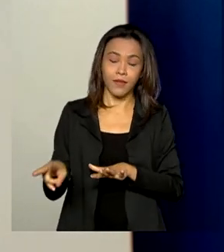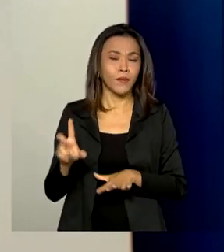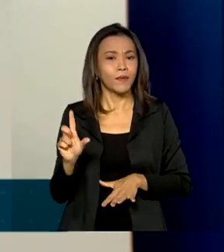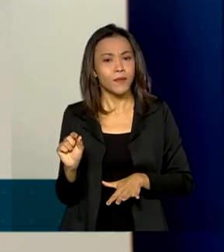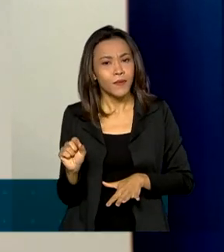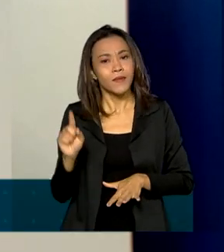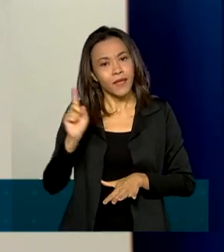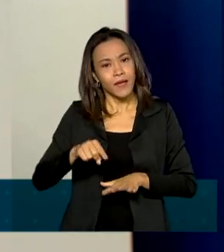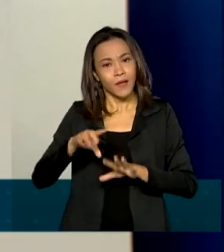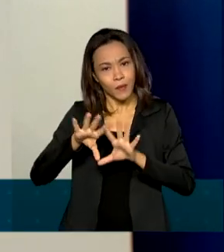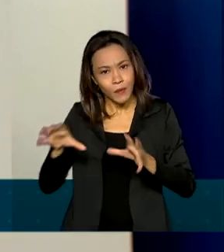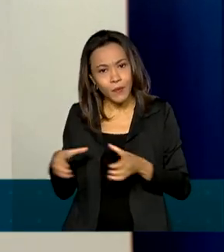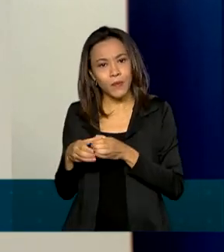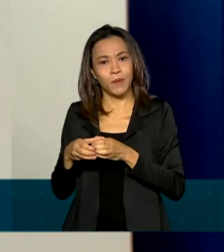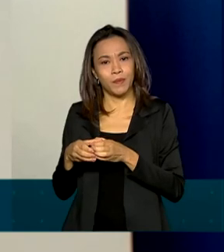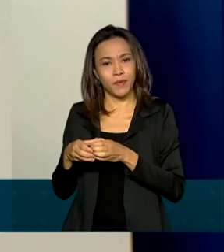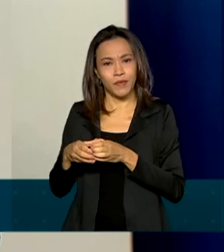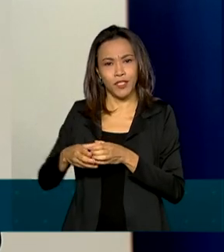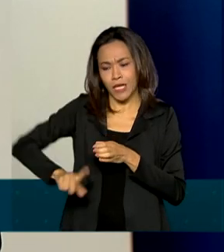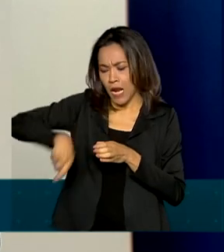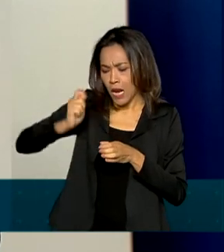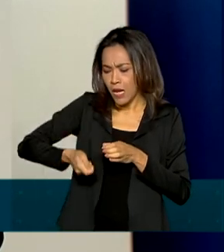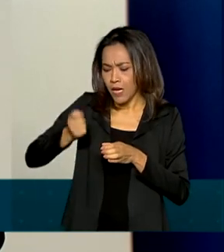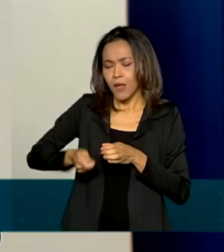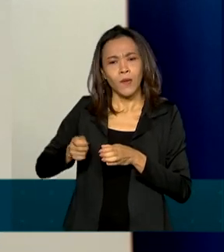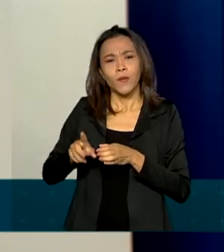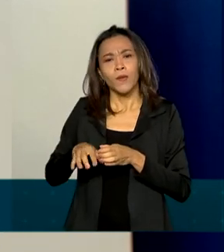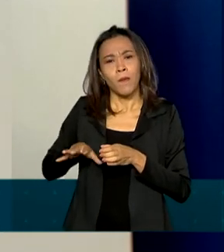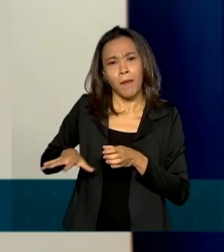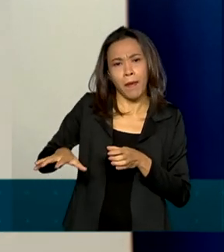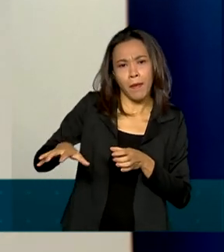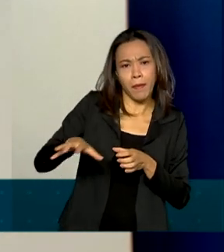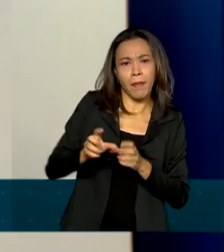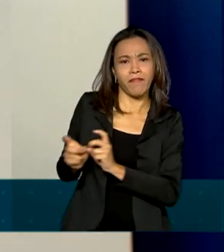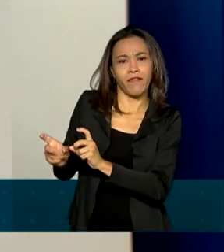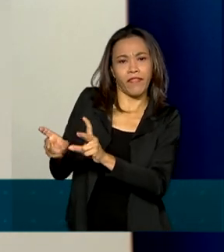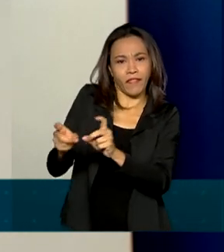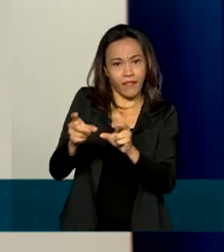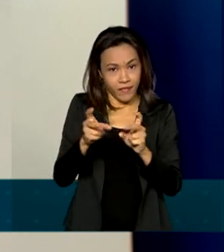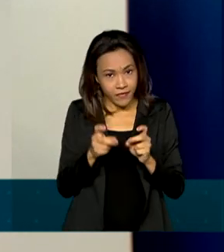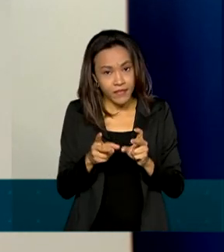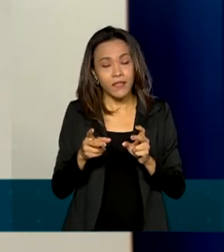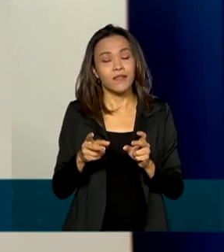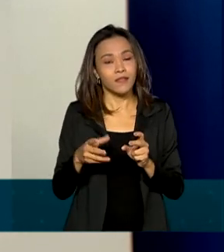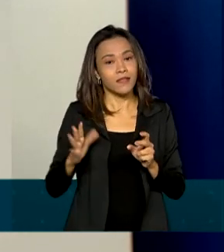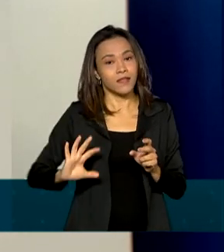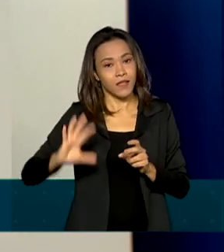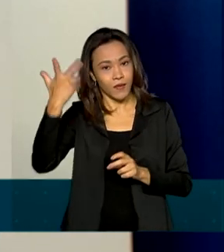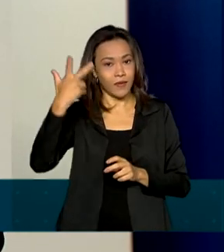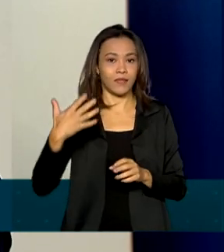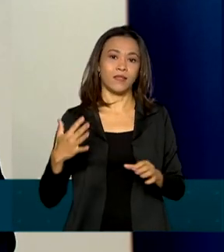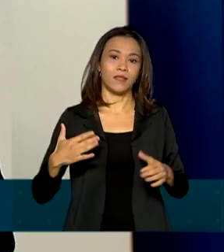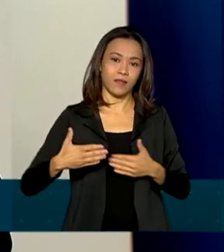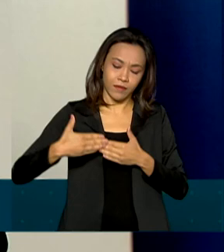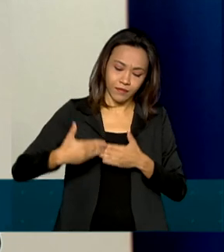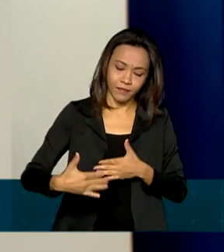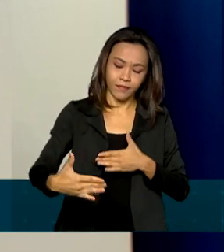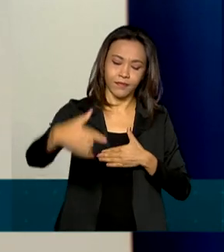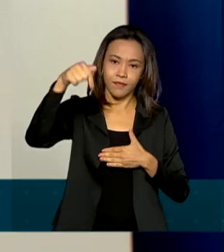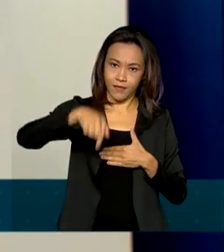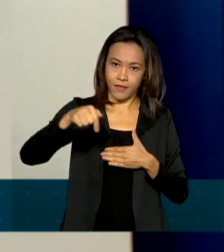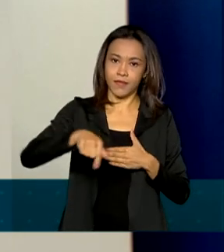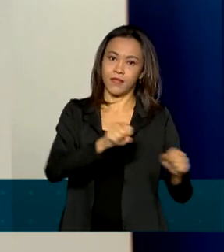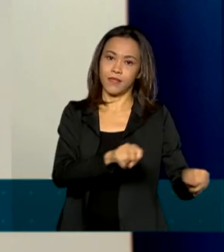que é a chamada Infra Week, que é o conjunto de privatizações e concessões que nós estamos tendo nesse momento, ao longo dessa semana.